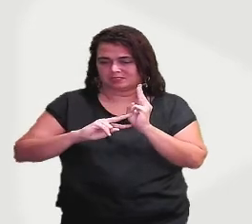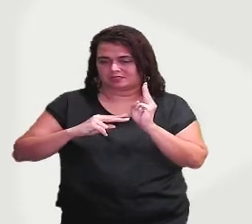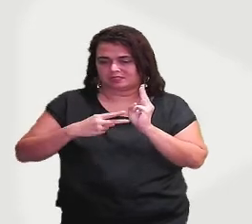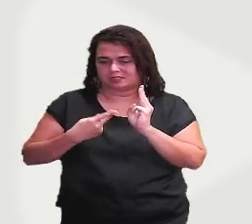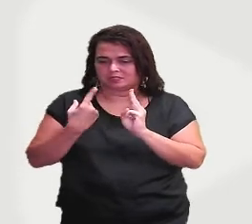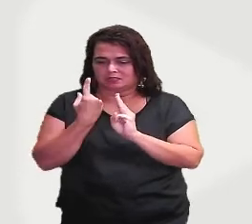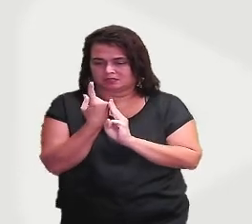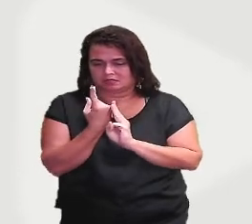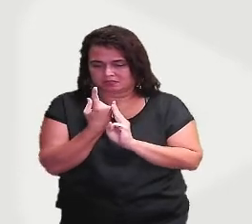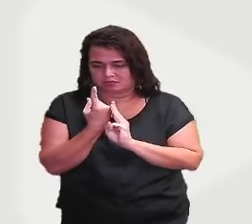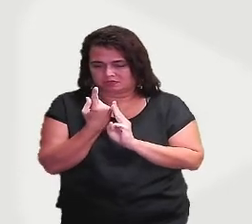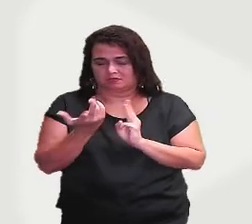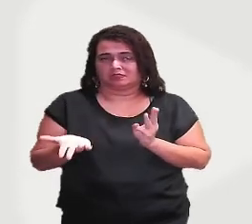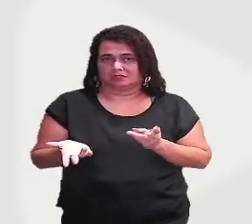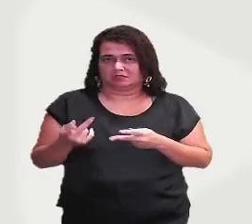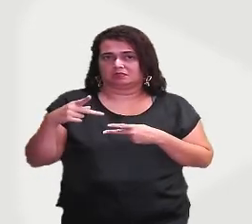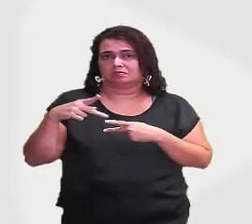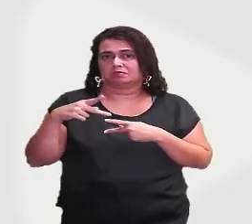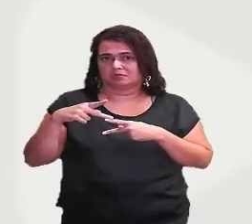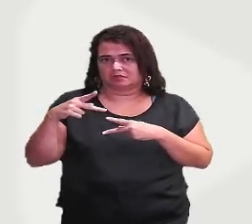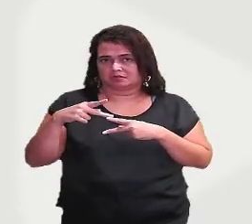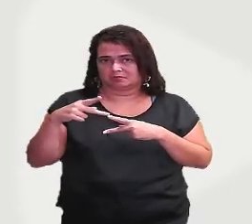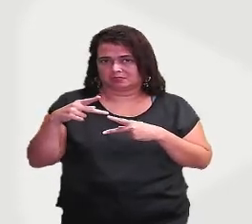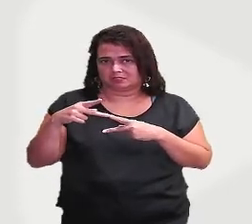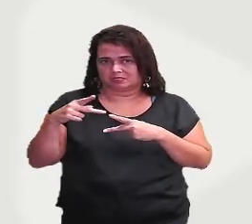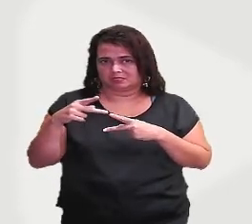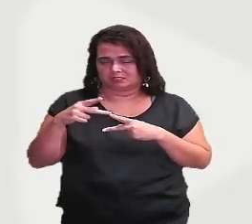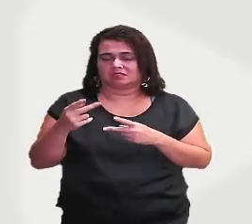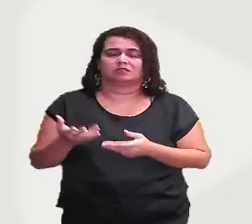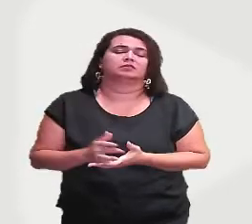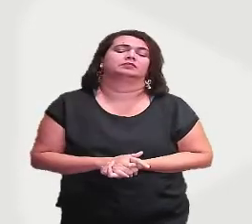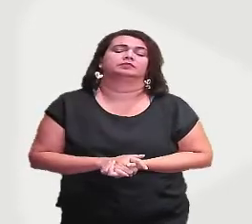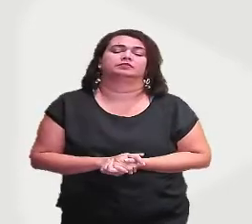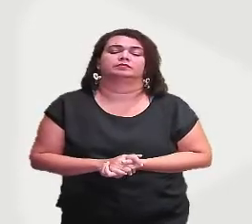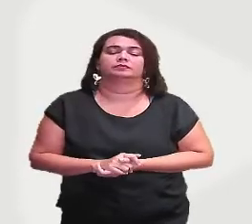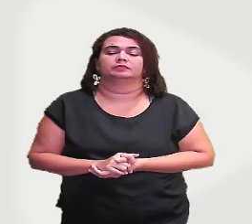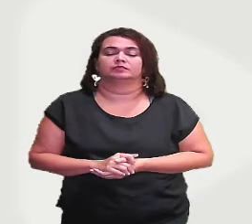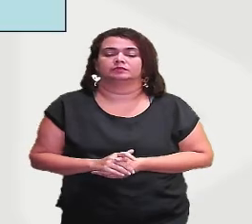com duas ou mais palavras com valor de preposição.